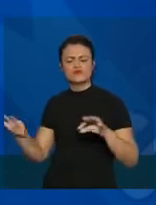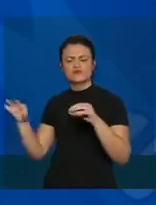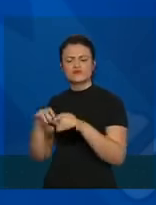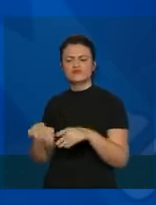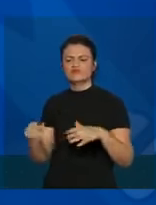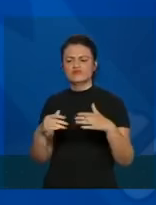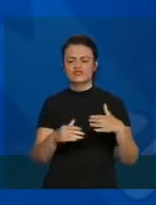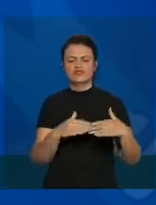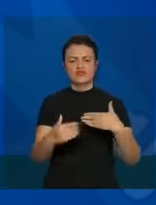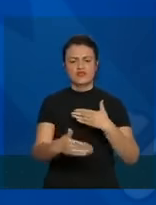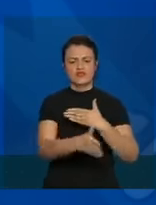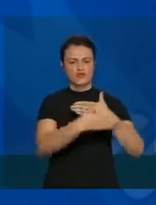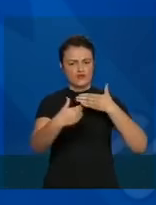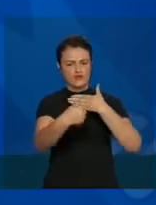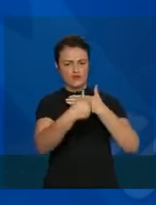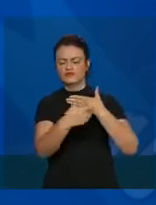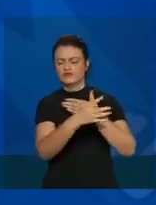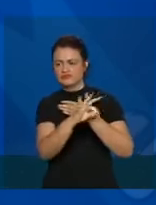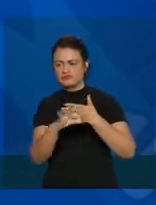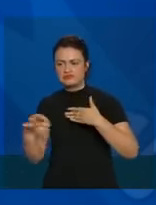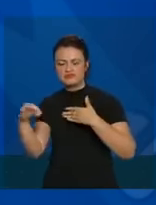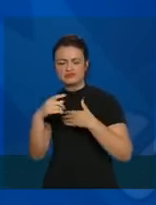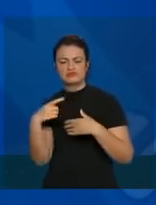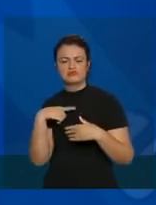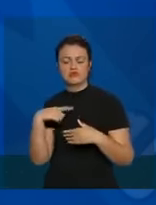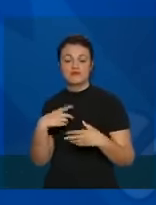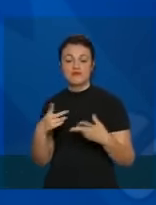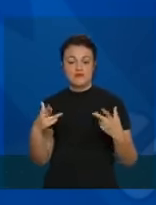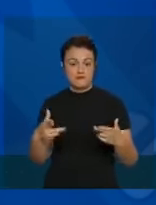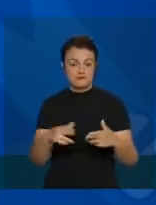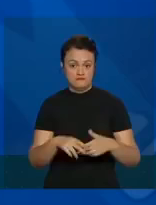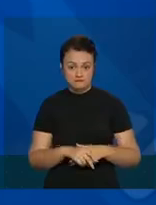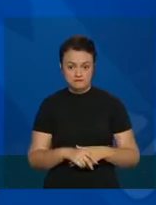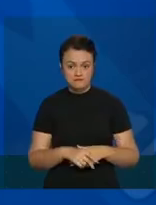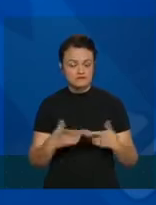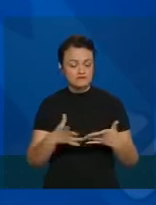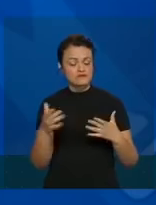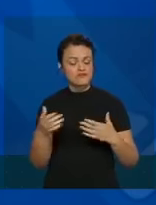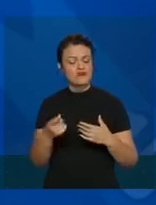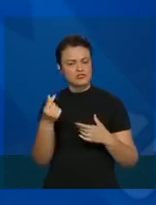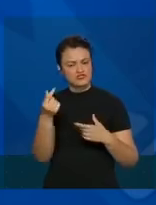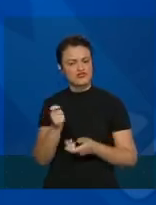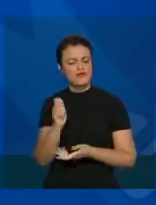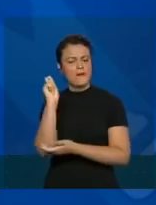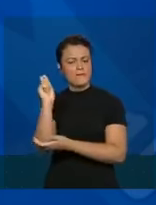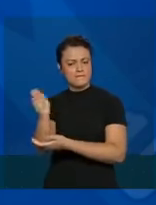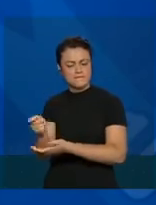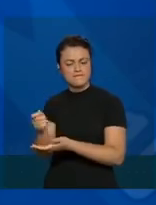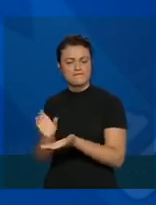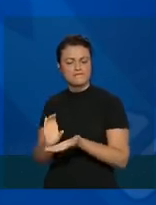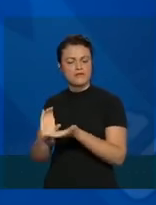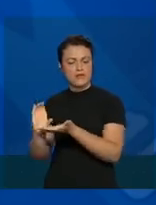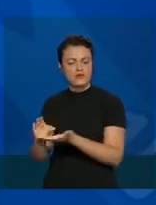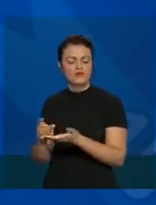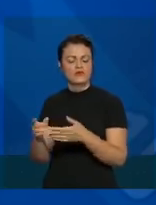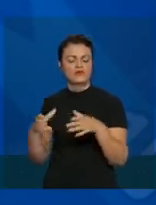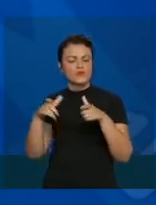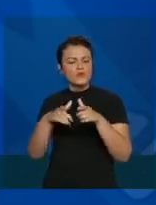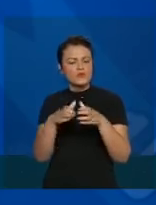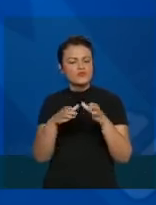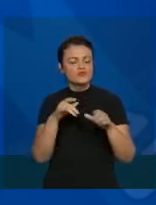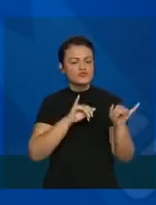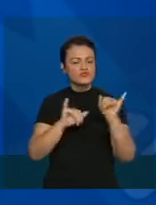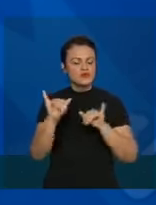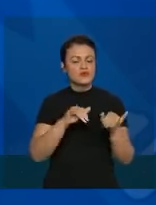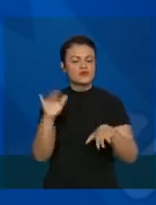fronteira do Brasil. Também fizemos um investimento importante na parte de informação e